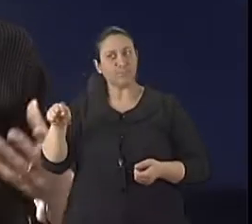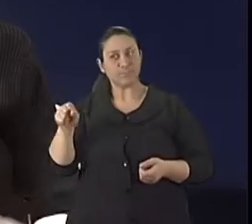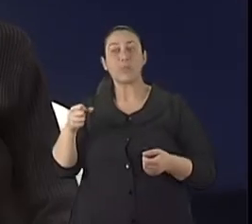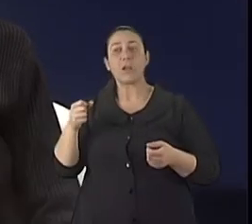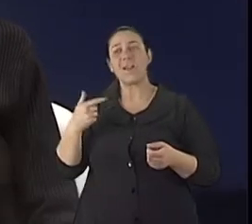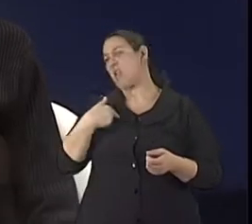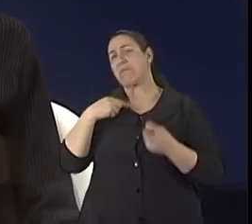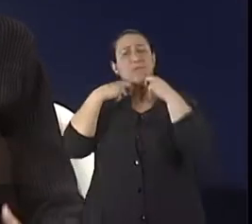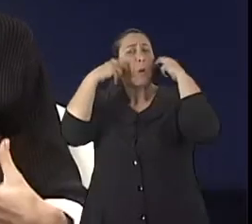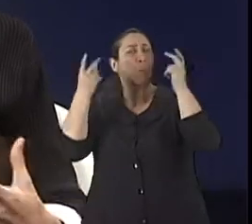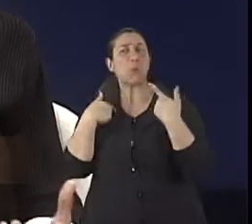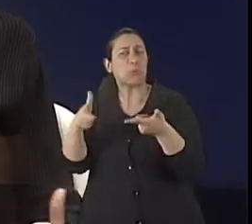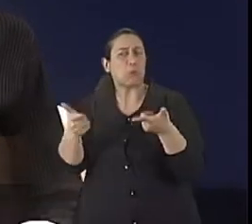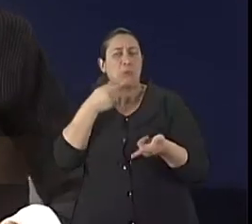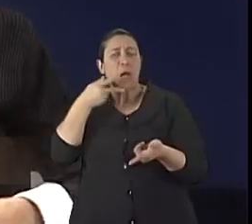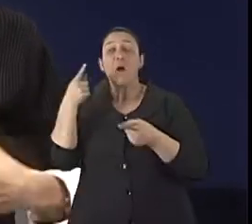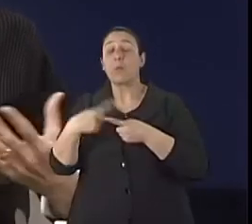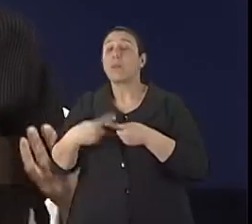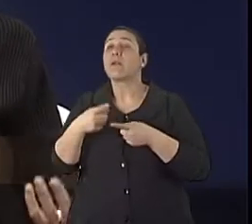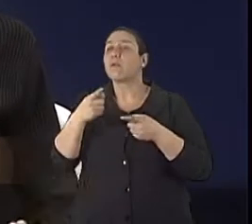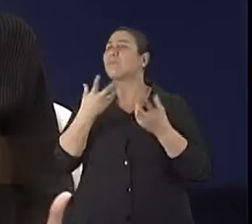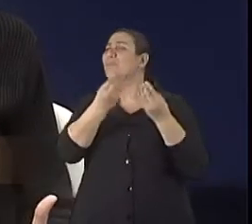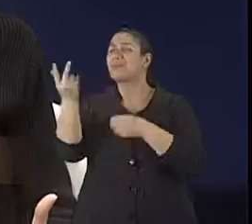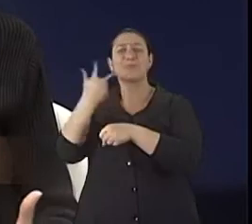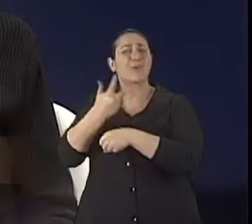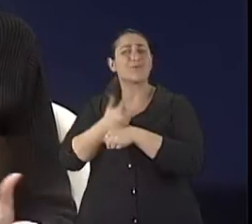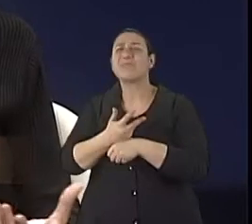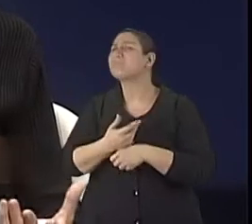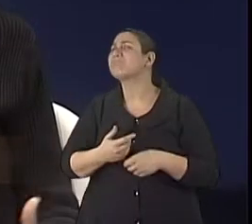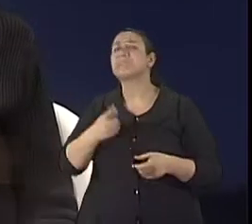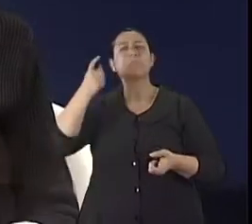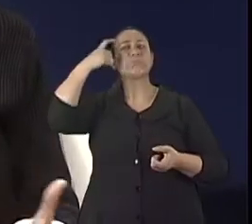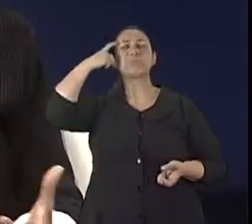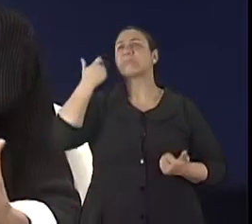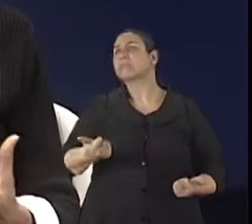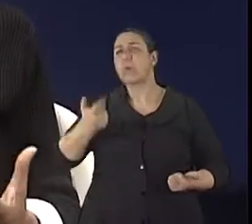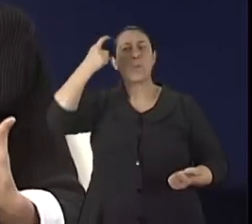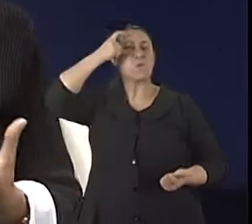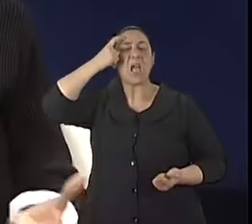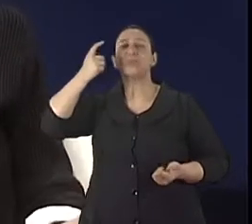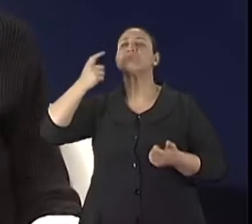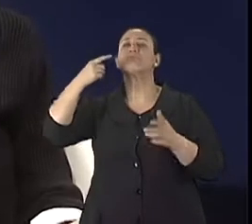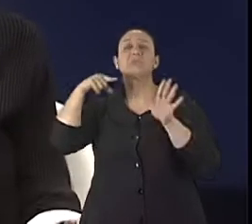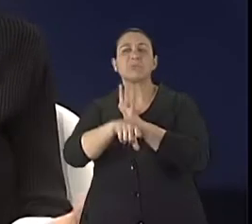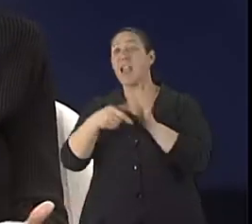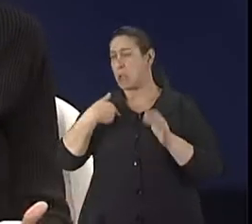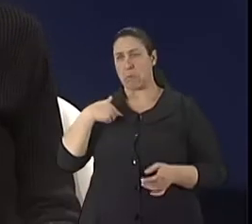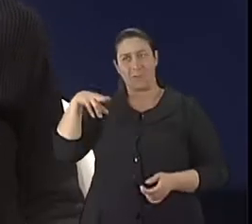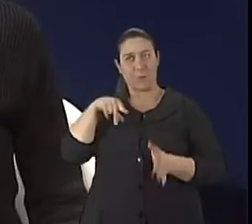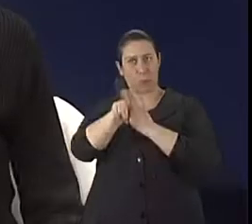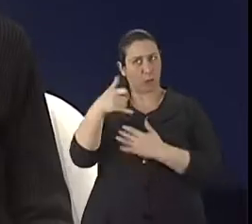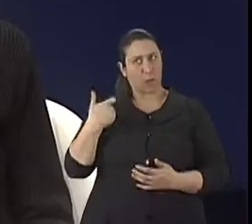com vergonha de falar sobre isso, até porque as idosas estão muito bem, muito bem. Eu tenho clientes idosas que eu, assim, eu não pergunto a idade, né?